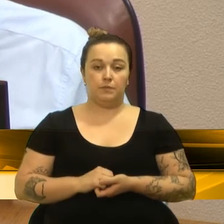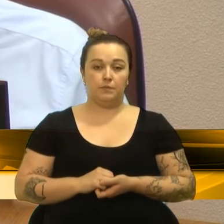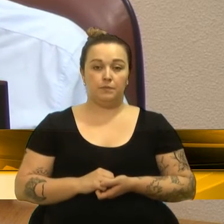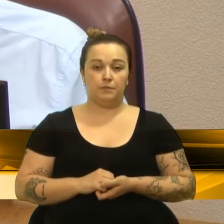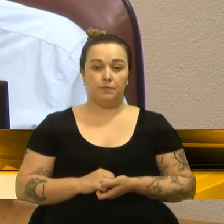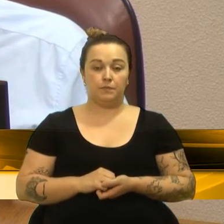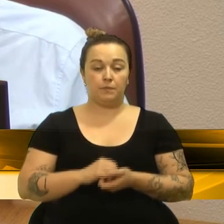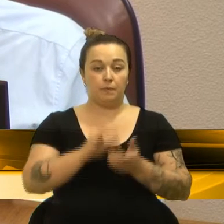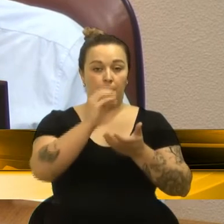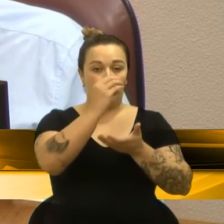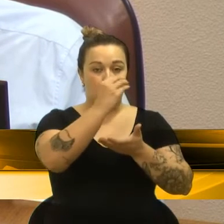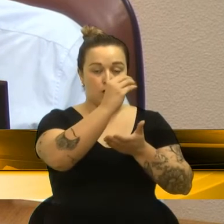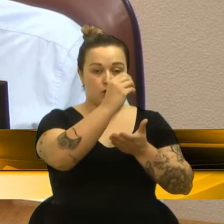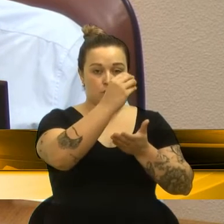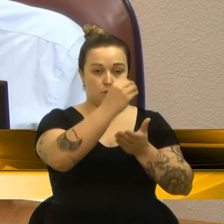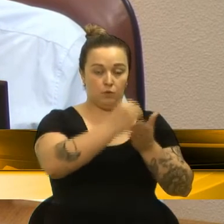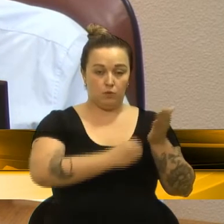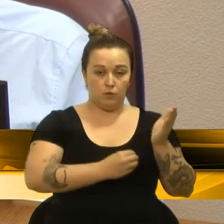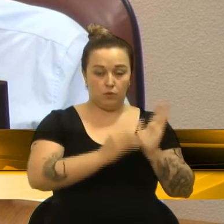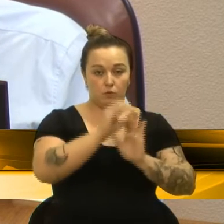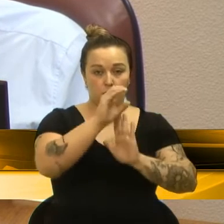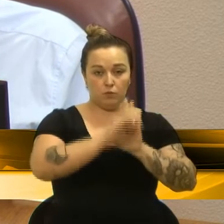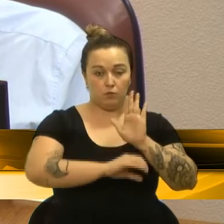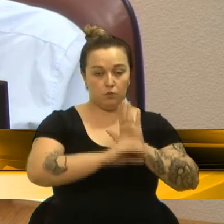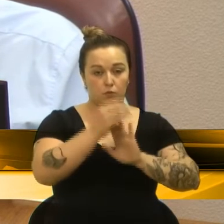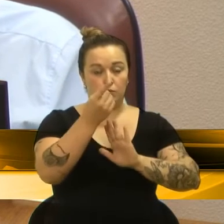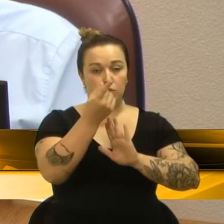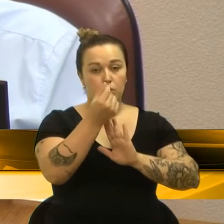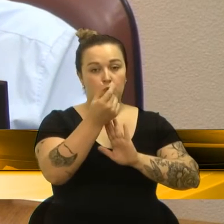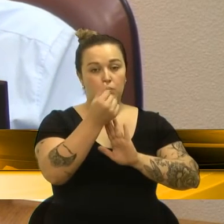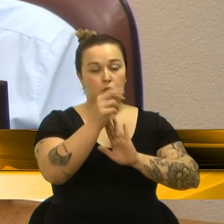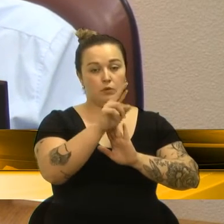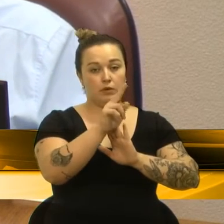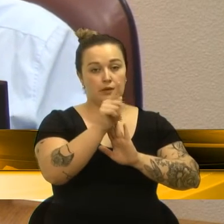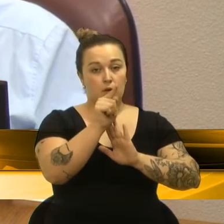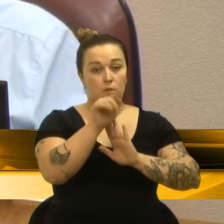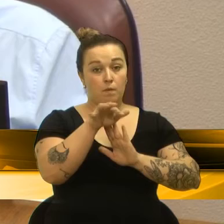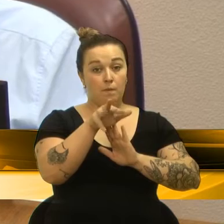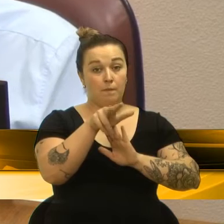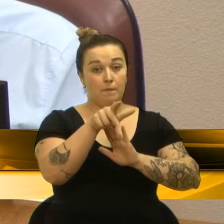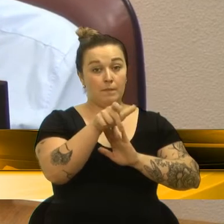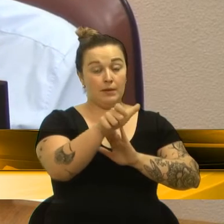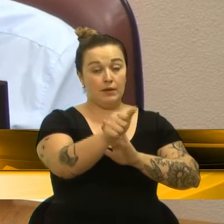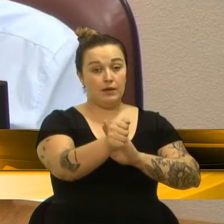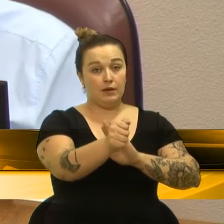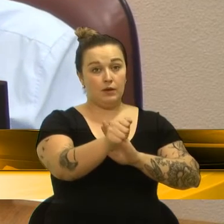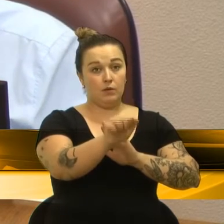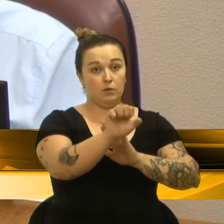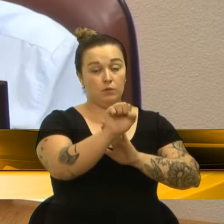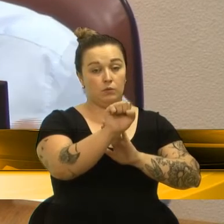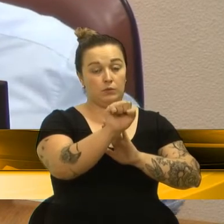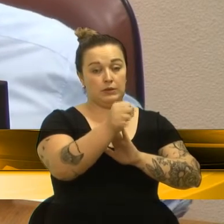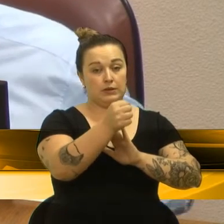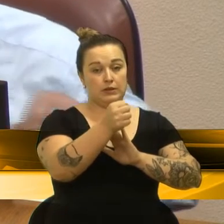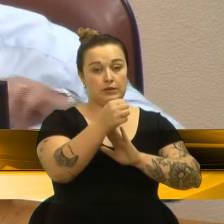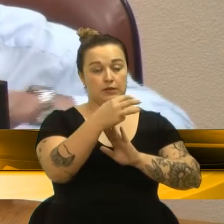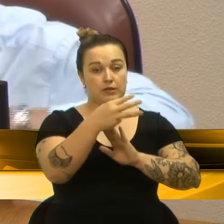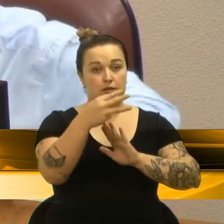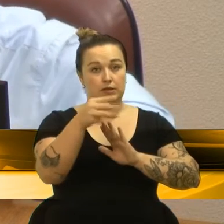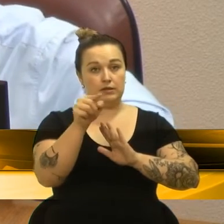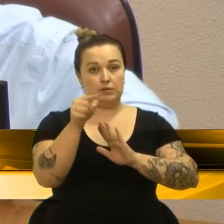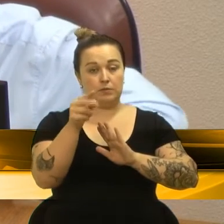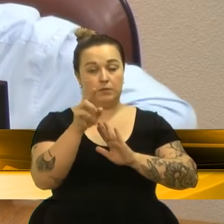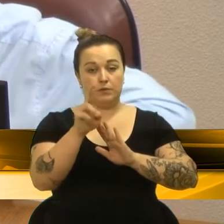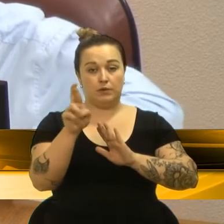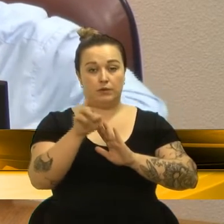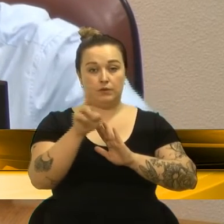custo operacional RH, folha de pessoal 1.083.192,88 reais,